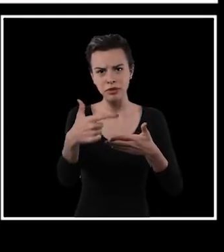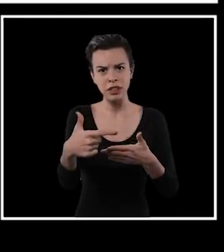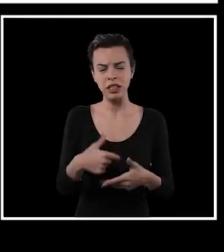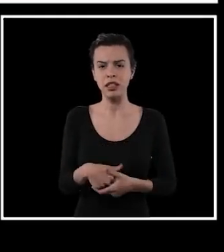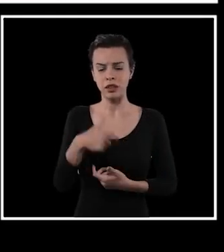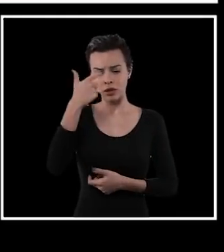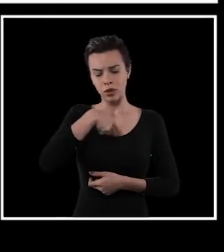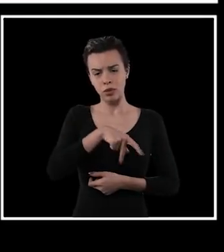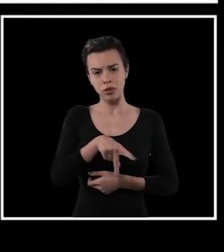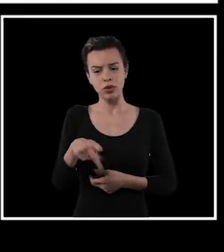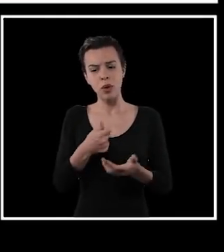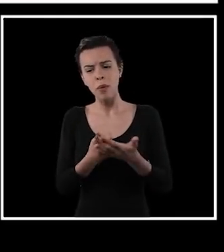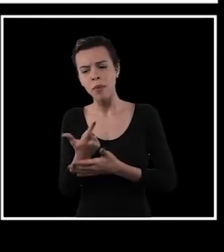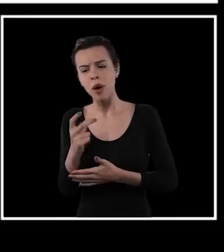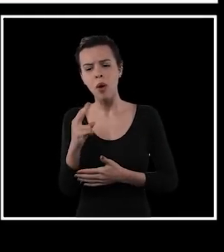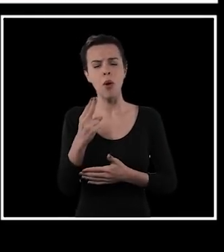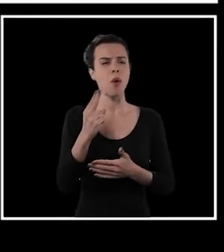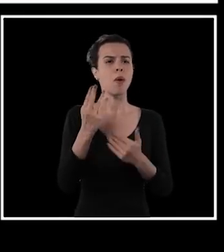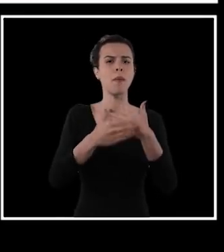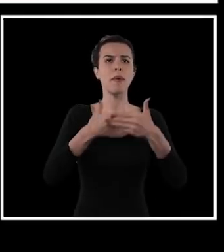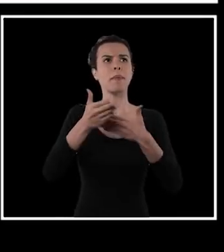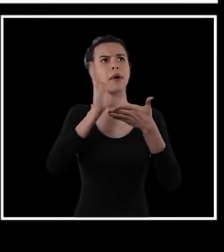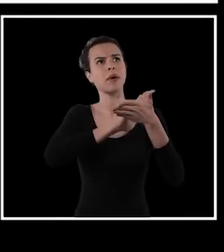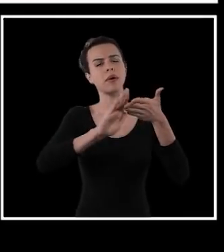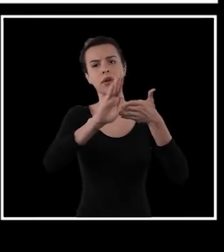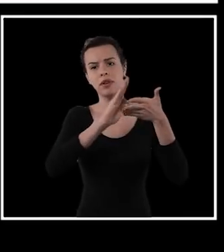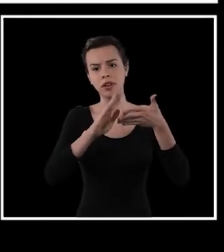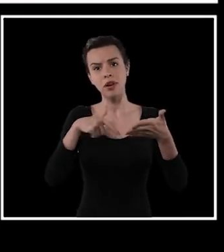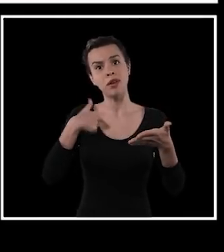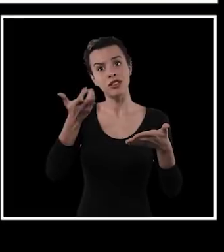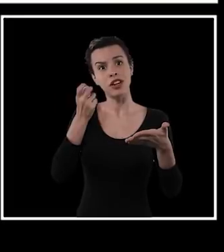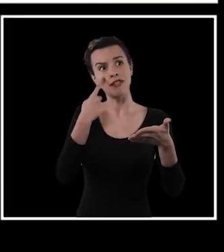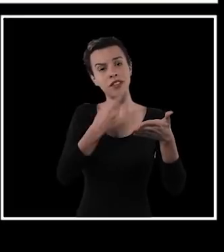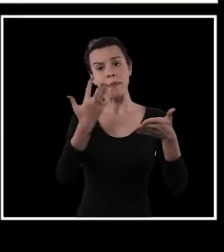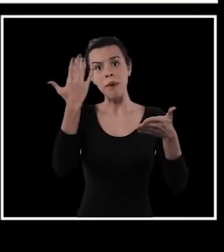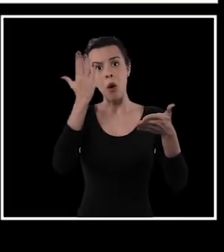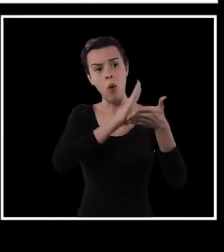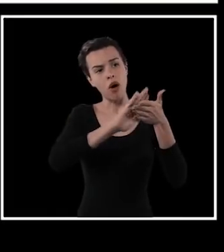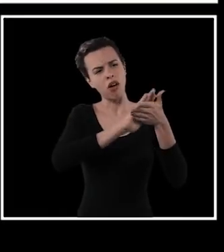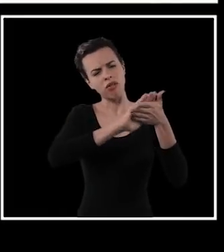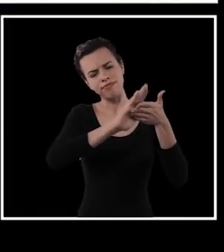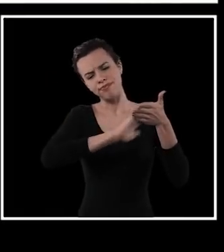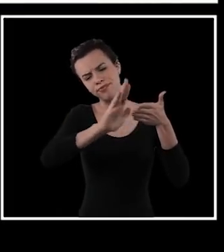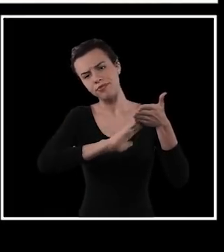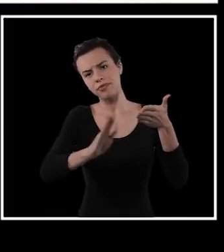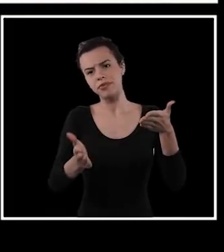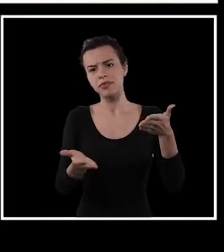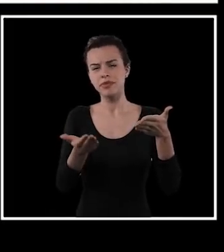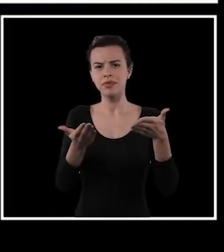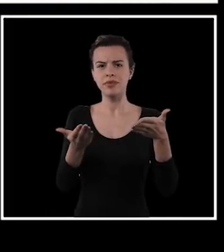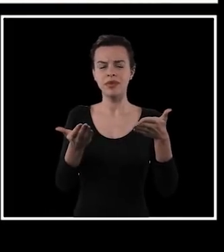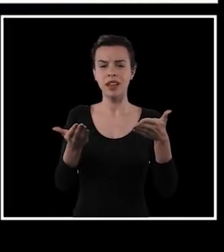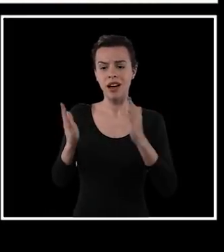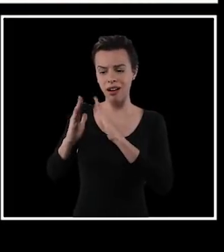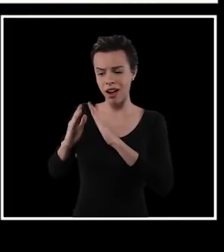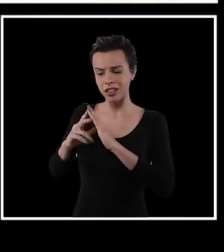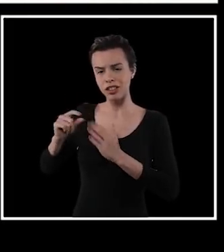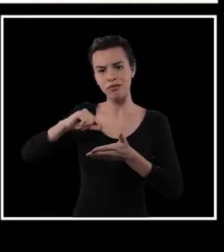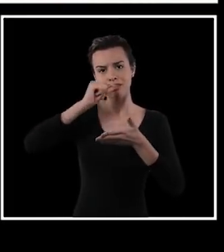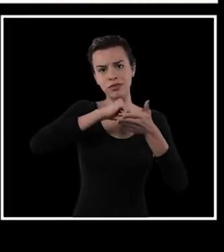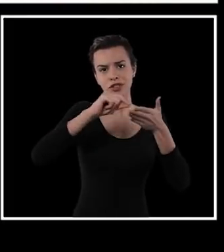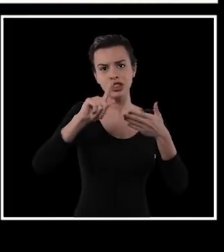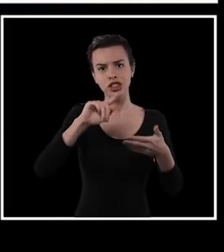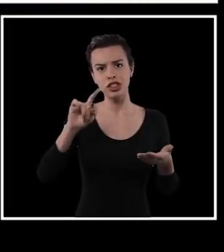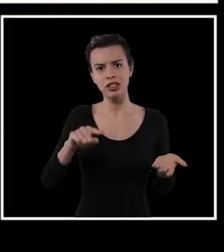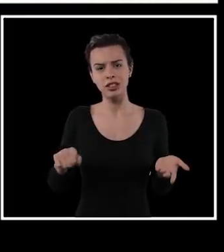apagador, o professor tem que ou comprar um apagador ou apagar com papel higiênico, sabe? Já vi o professor apagando com a mão as coisas na lousa, sabe? Levando giz de